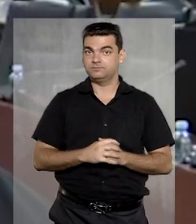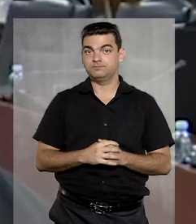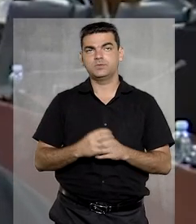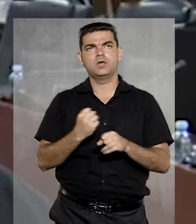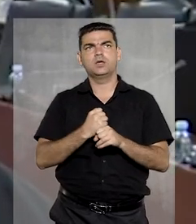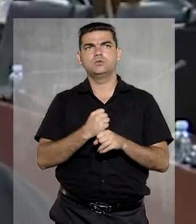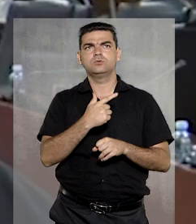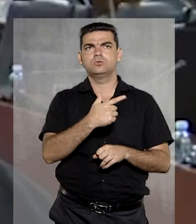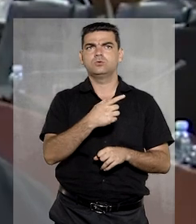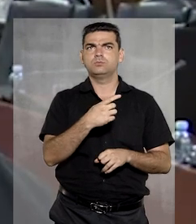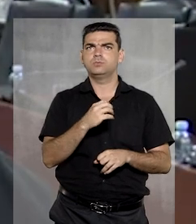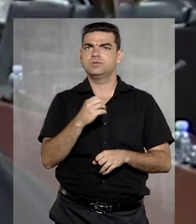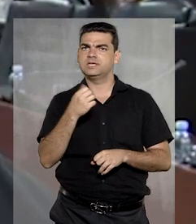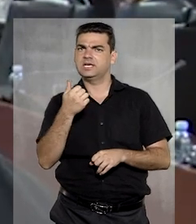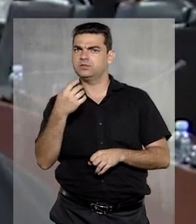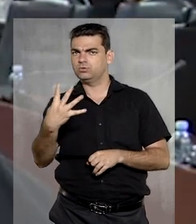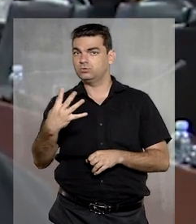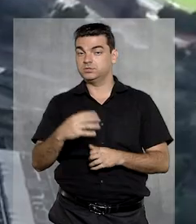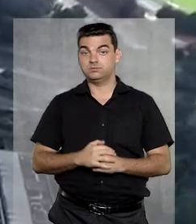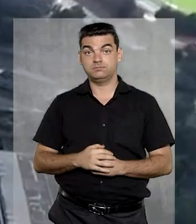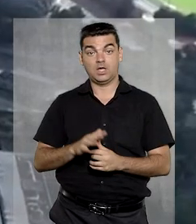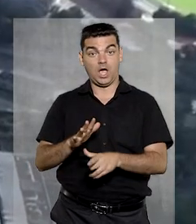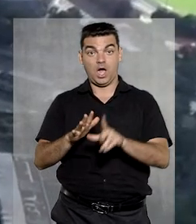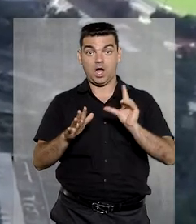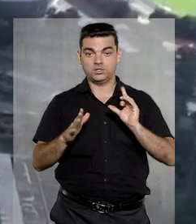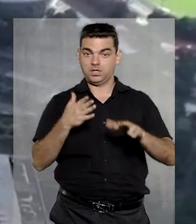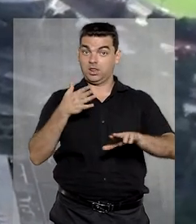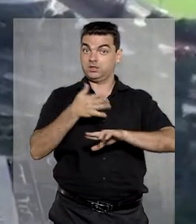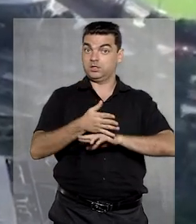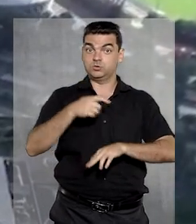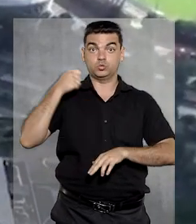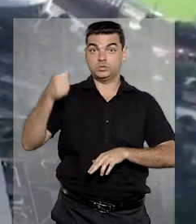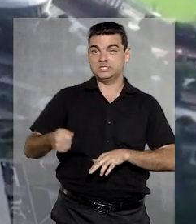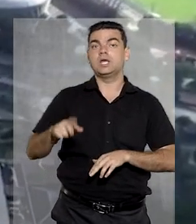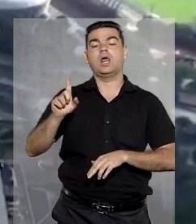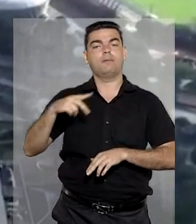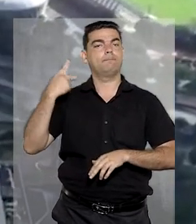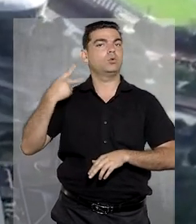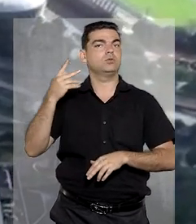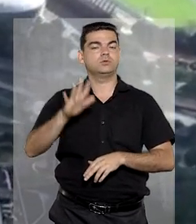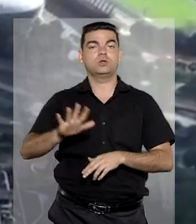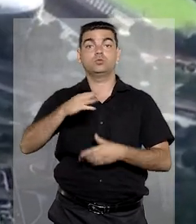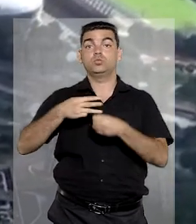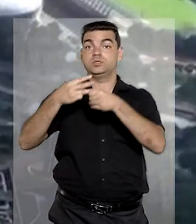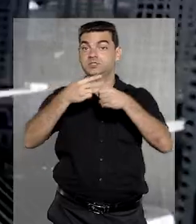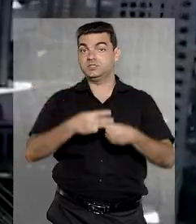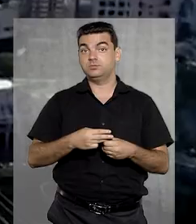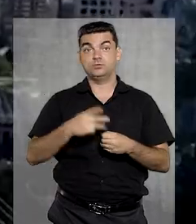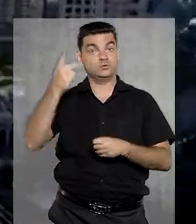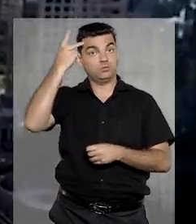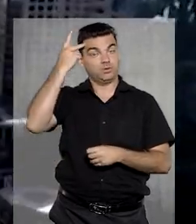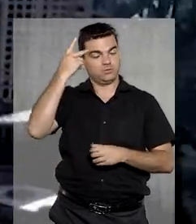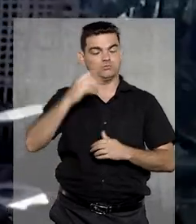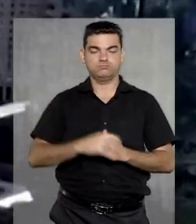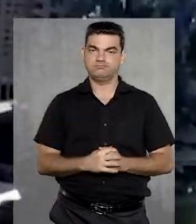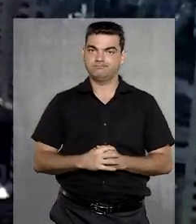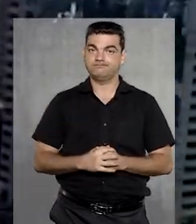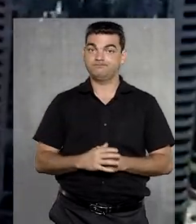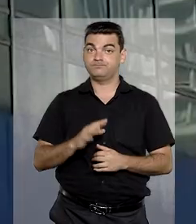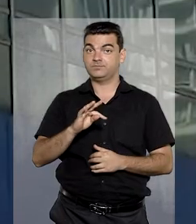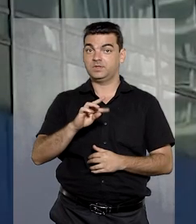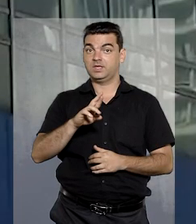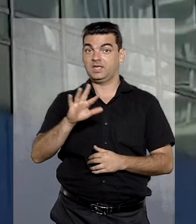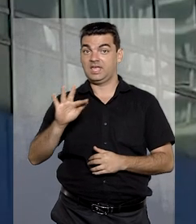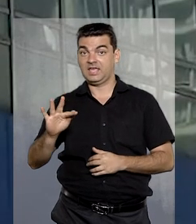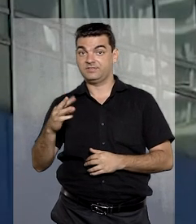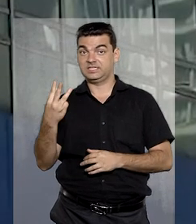Terceira Região em 2014. Antes da magistratura, atuou como procurador do município de São Paulo.